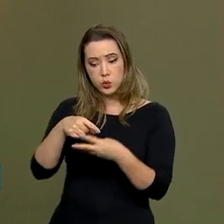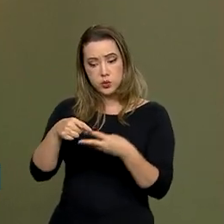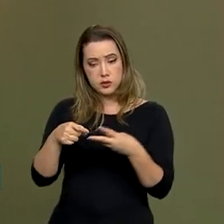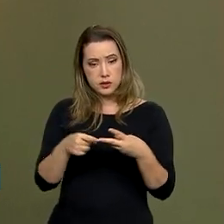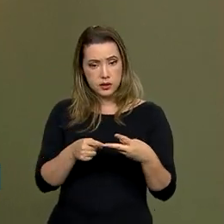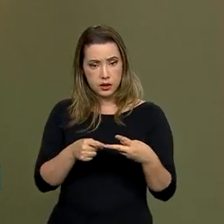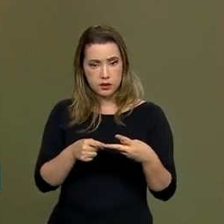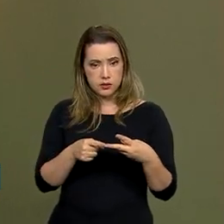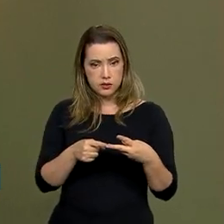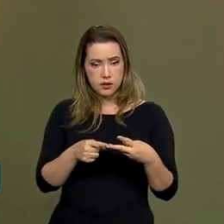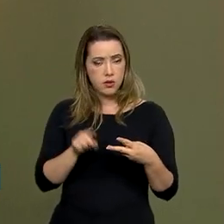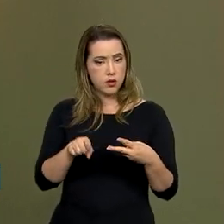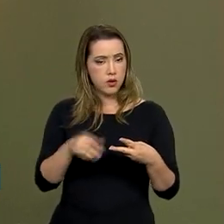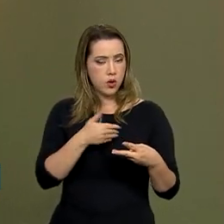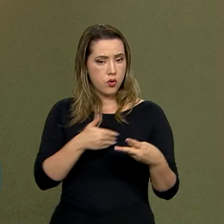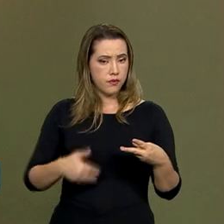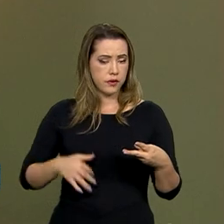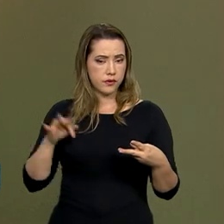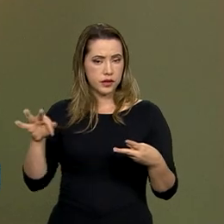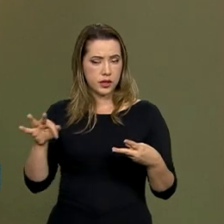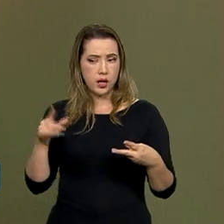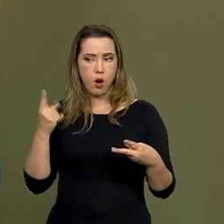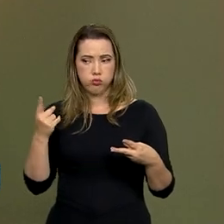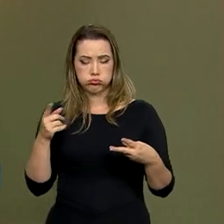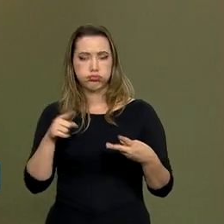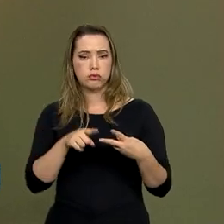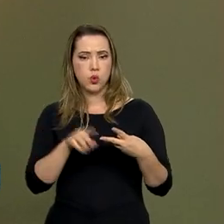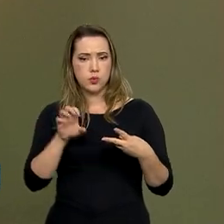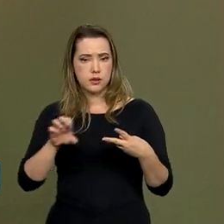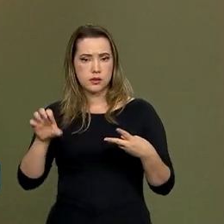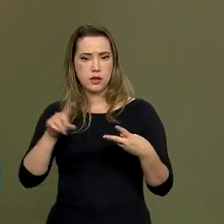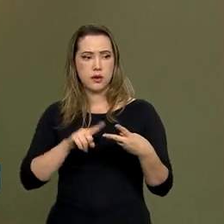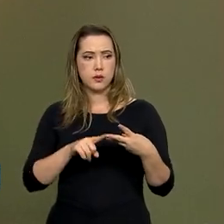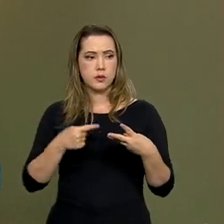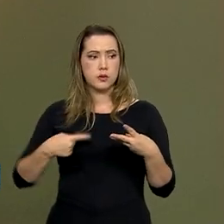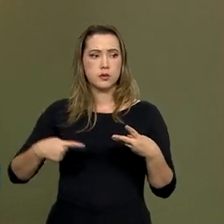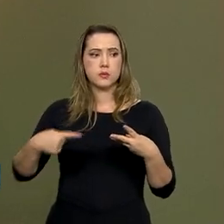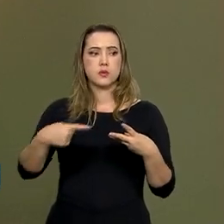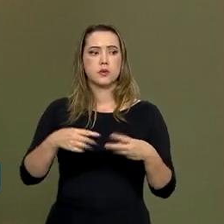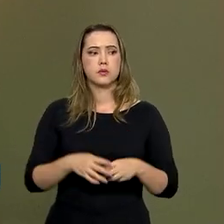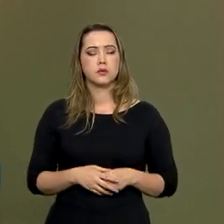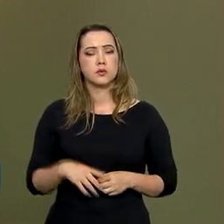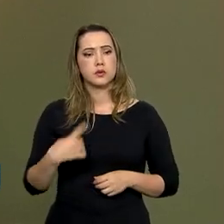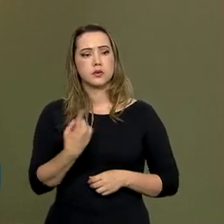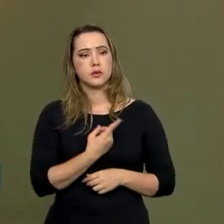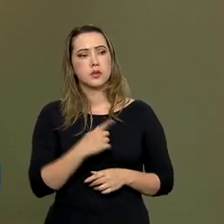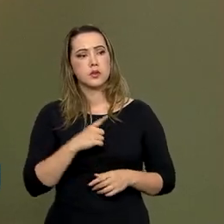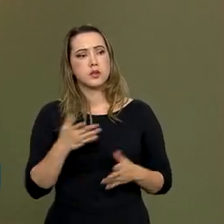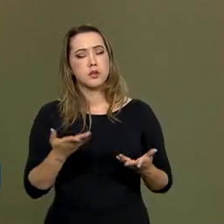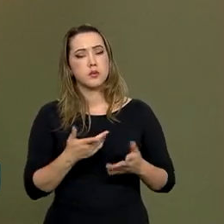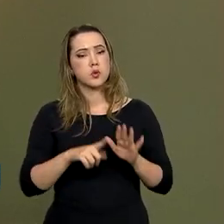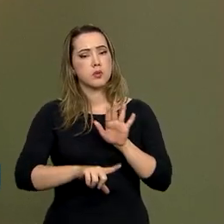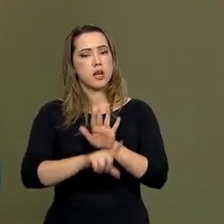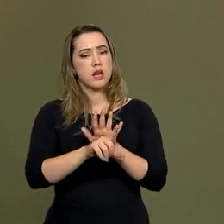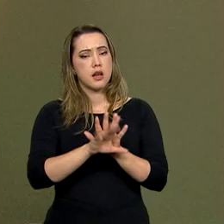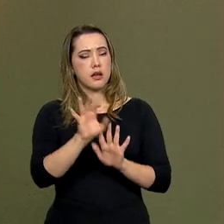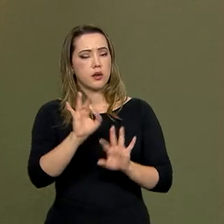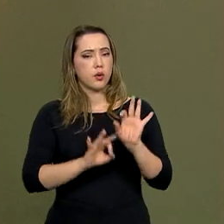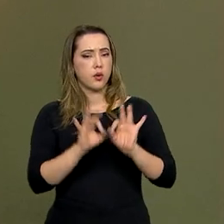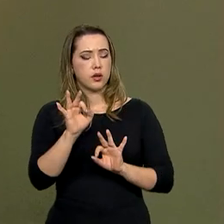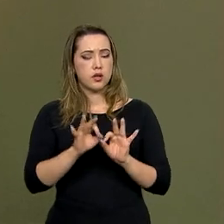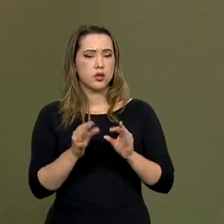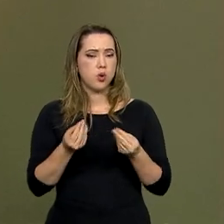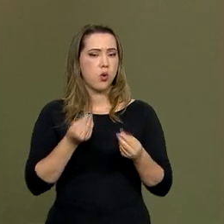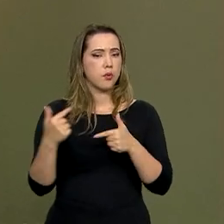entes da federação. O governo federal, de um lado, os estados e os municípios. E nós temos uma lei que organiza